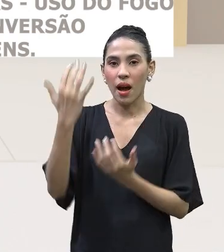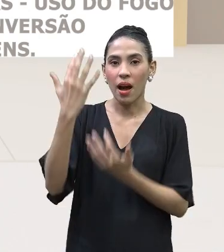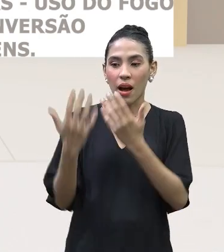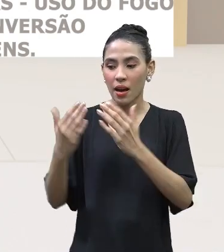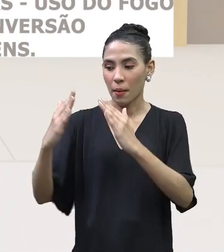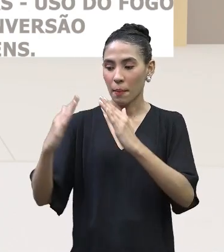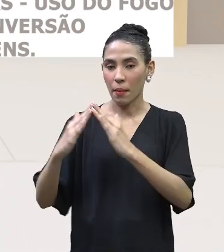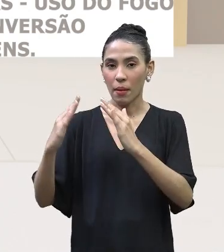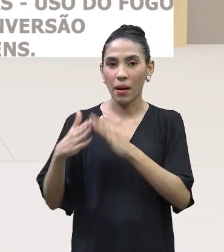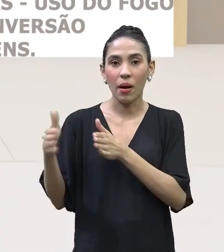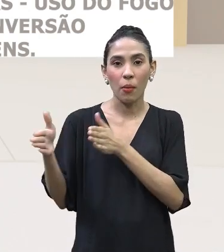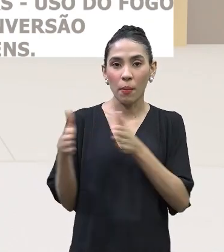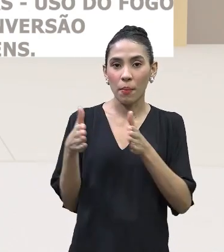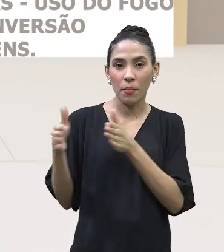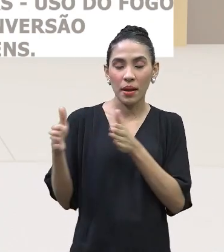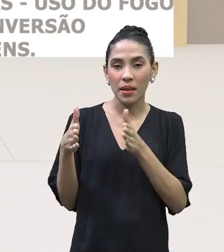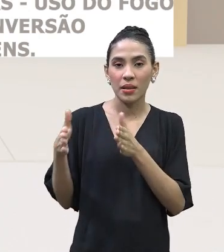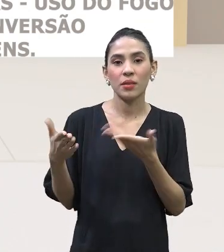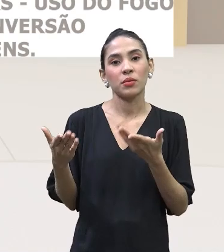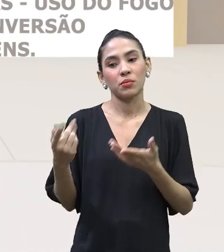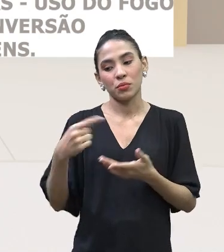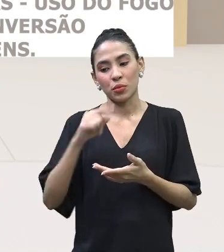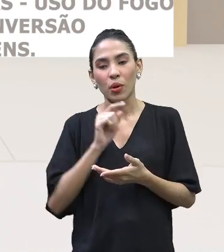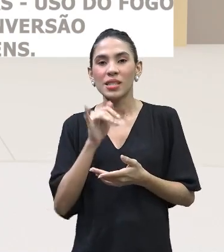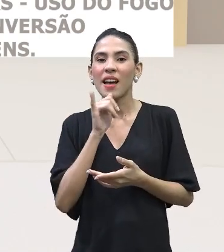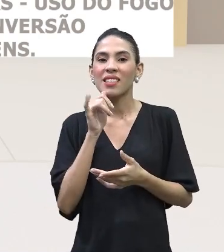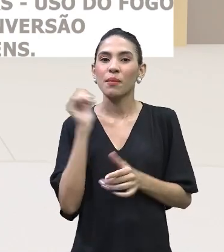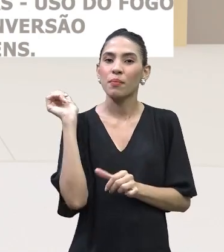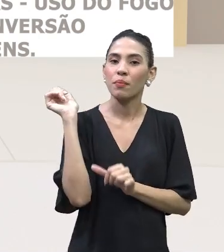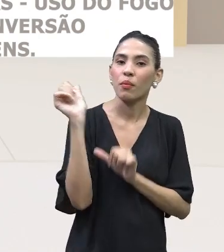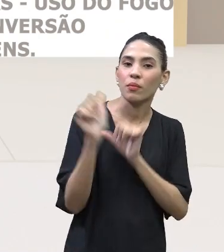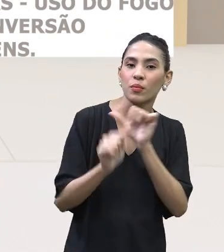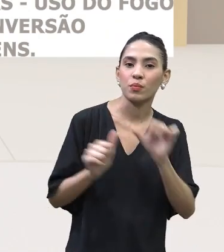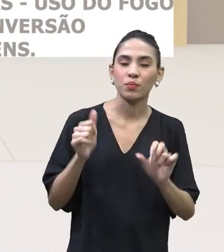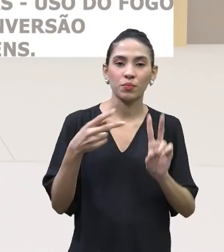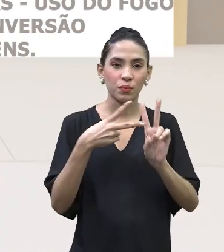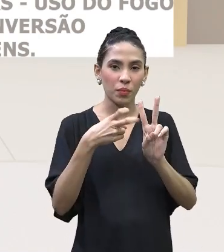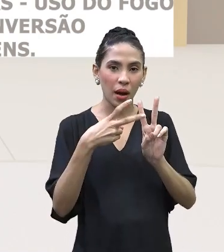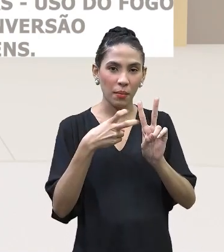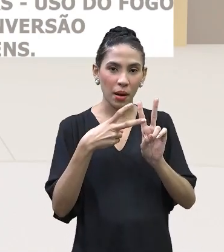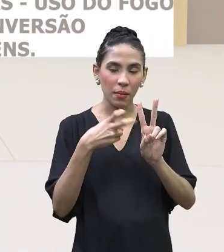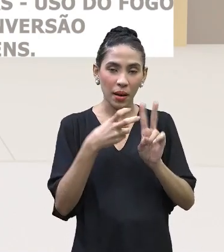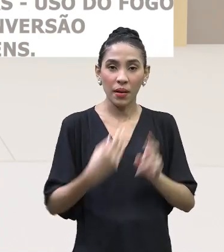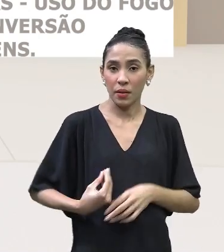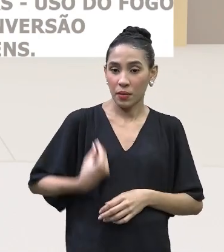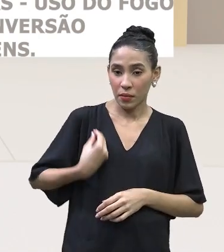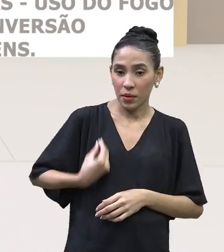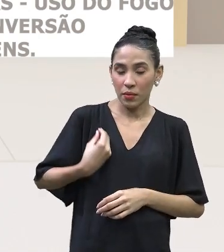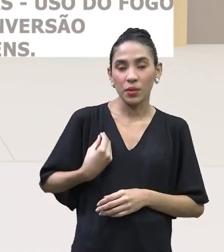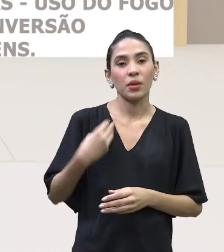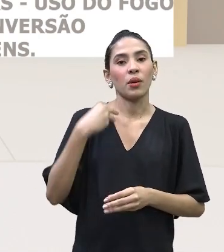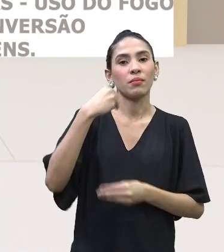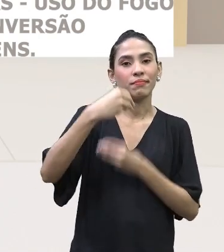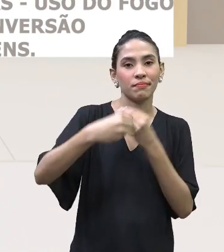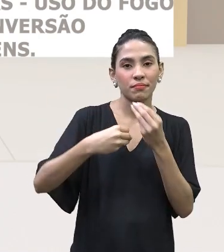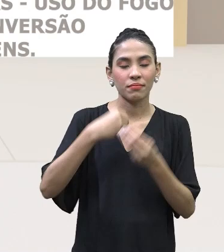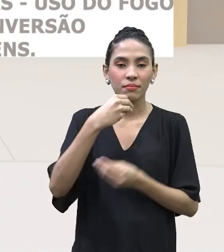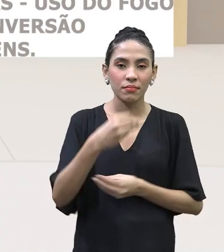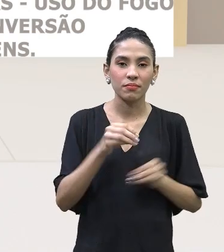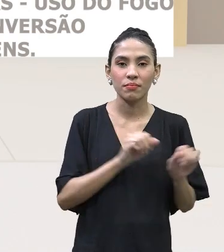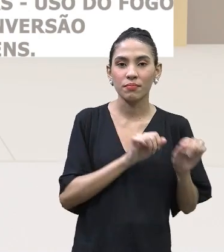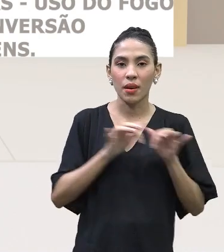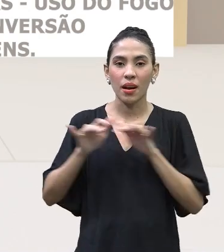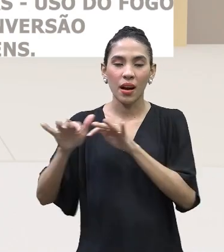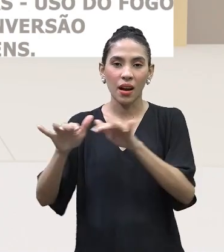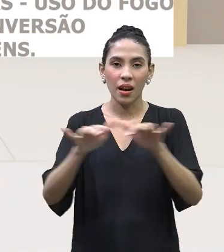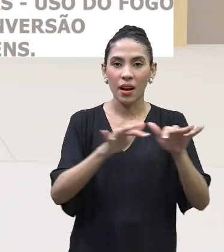o período ali que eles, ah, estamos trocando, né? Que os indígenas eram nômades, viviam, então, trocando as de áreas e para